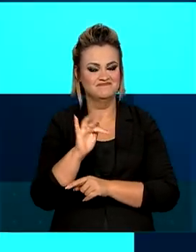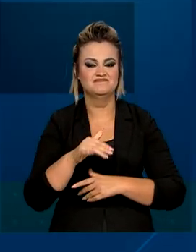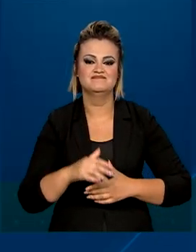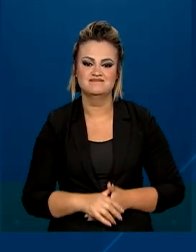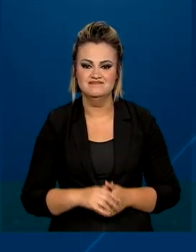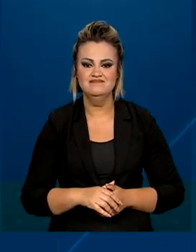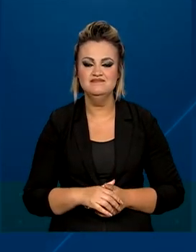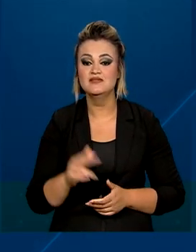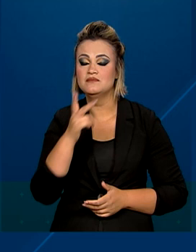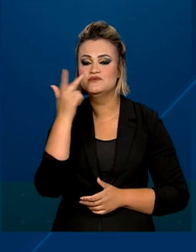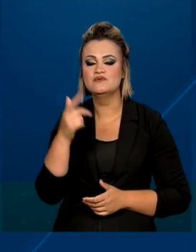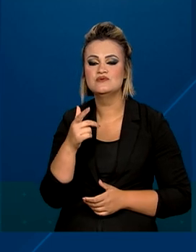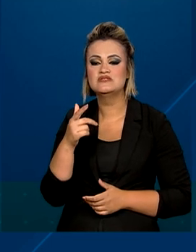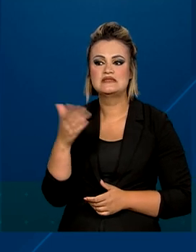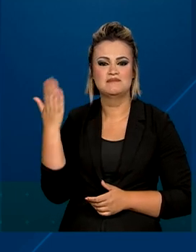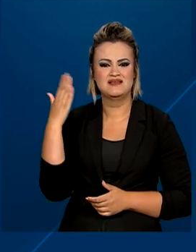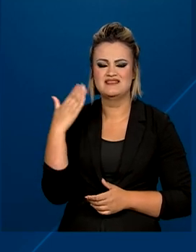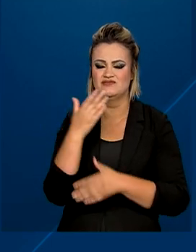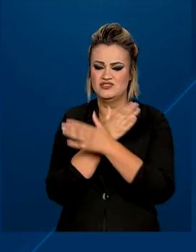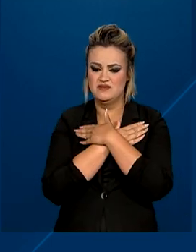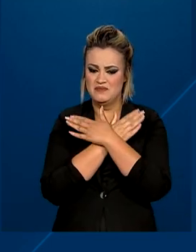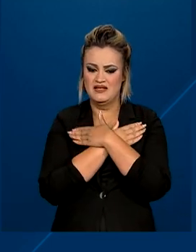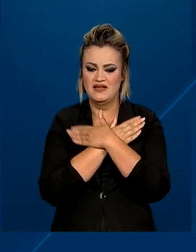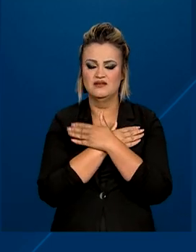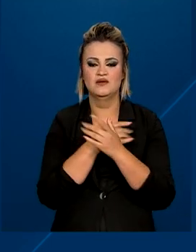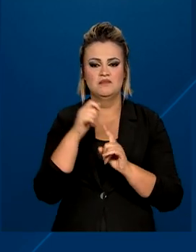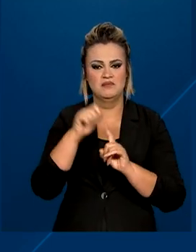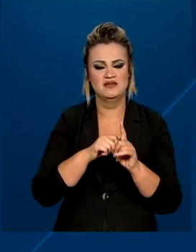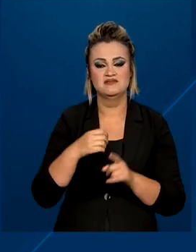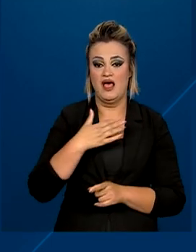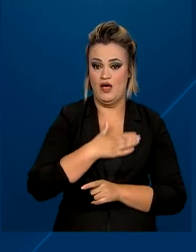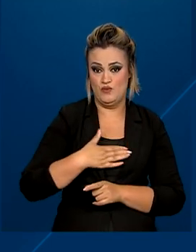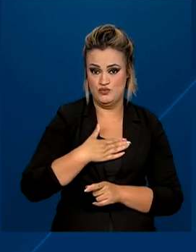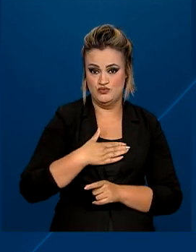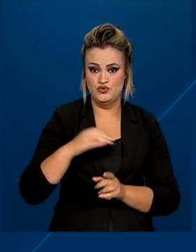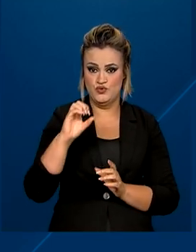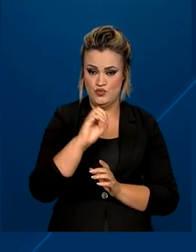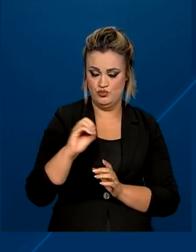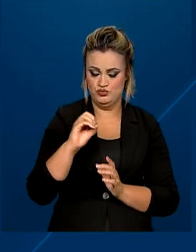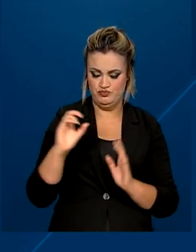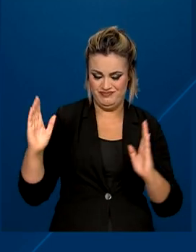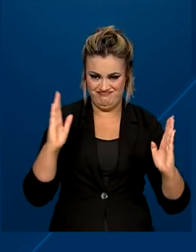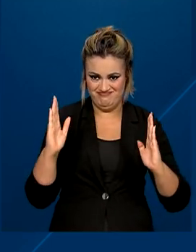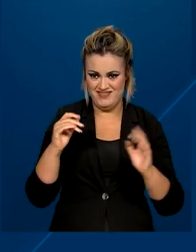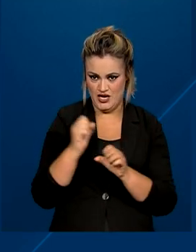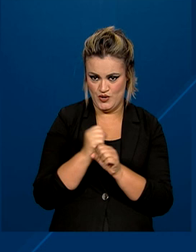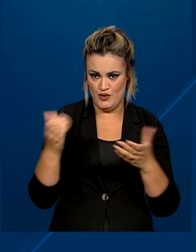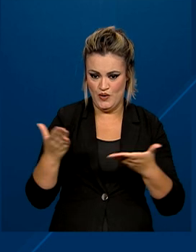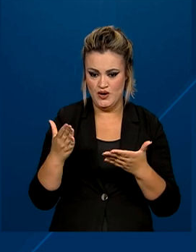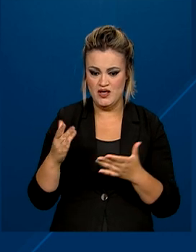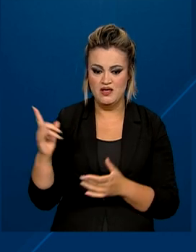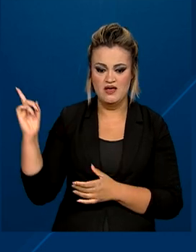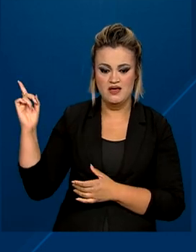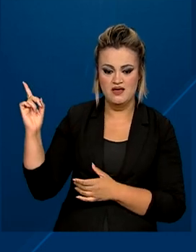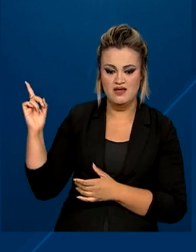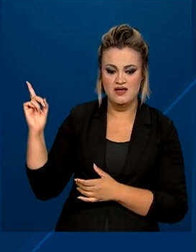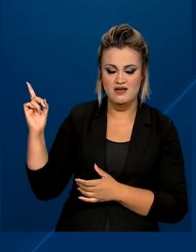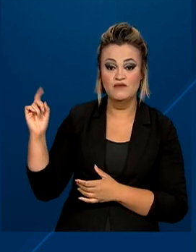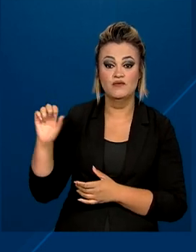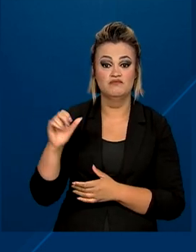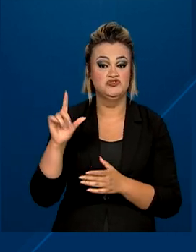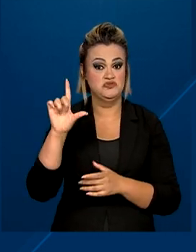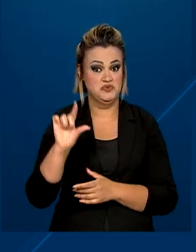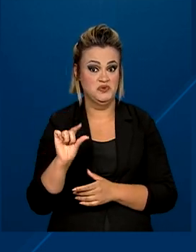A quantidade de pessoas sem trabalhar entre agosto e outubro caiu e ficou em 8,3%.